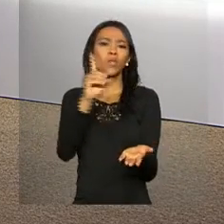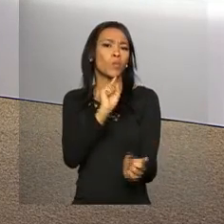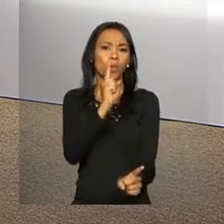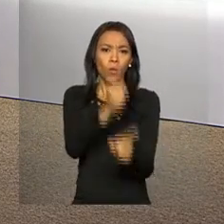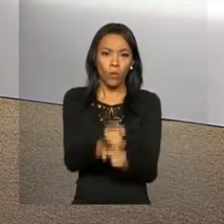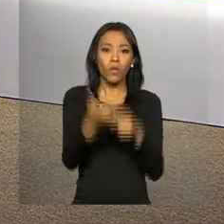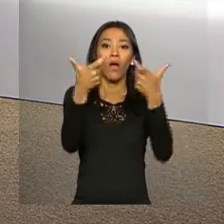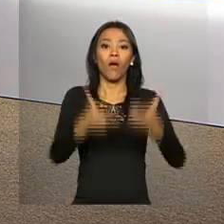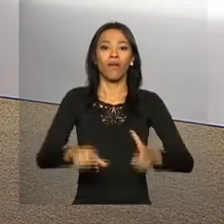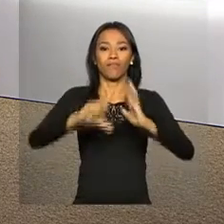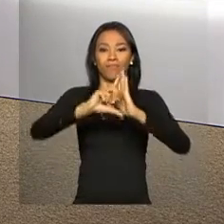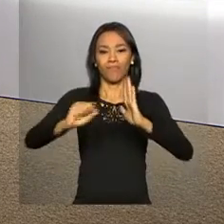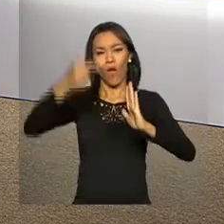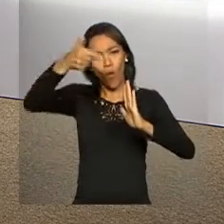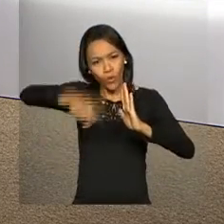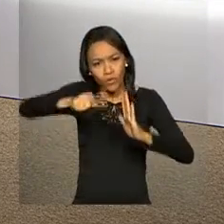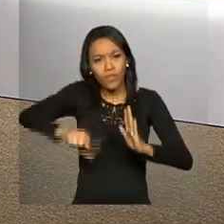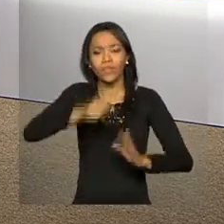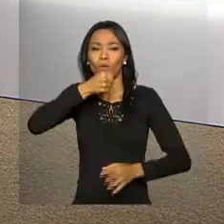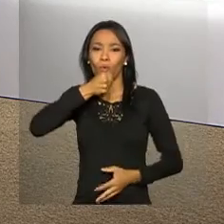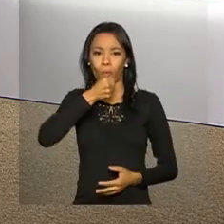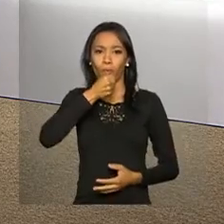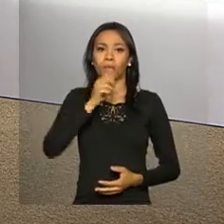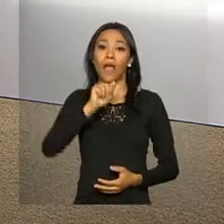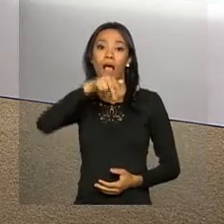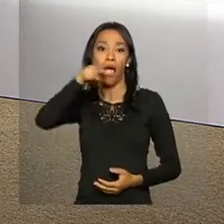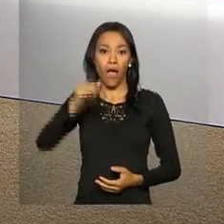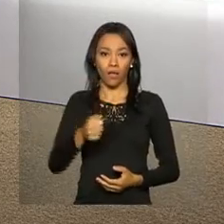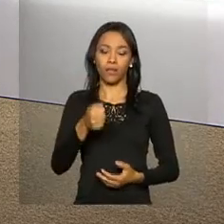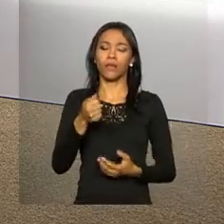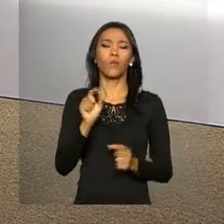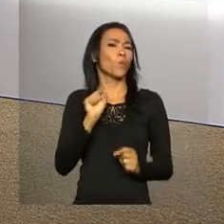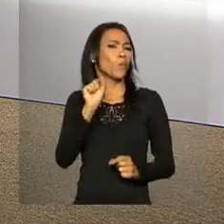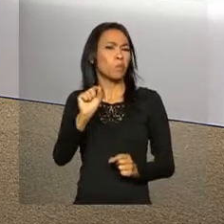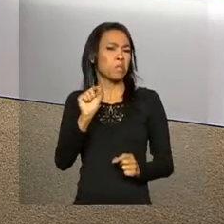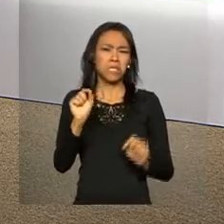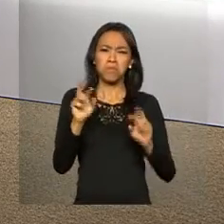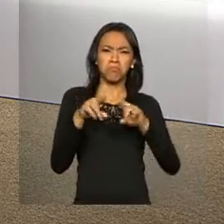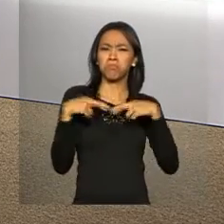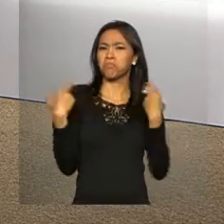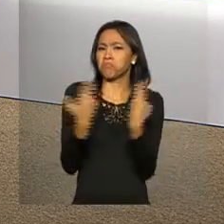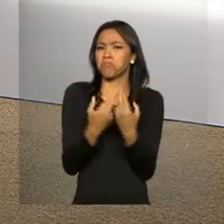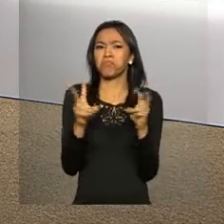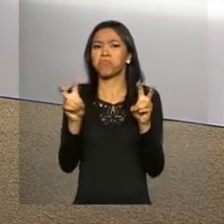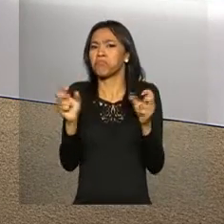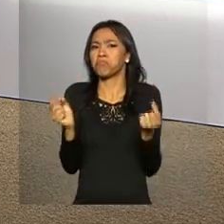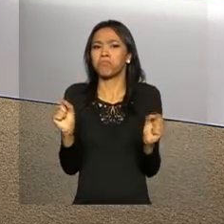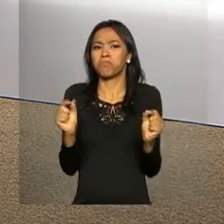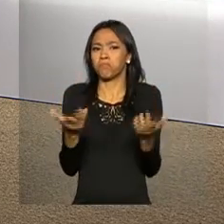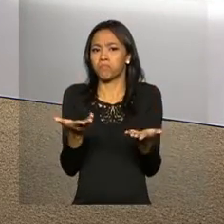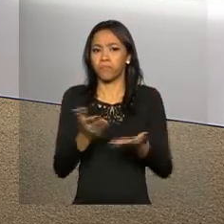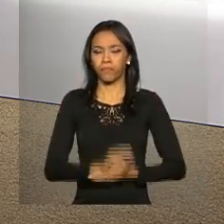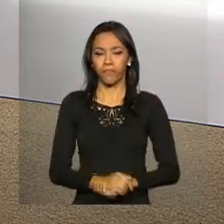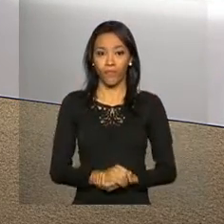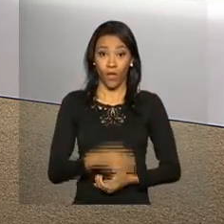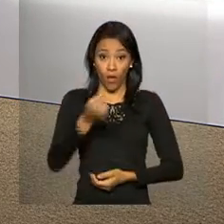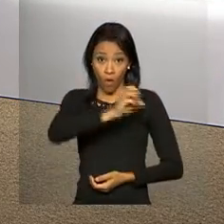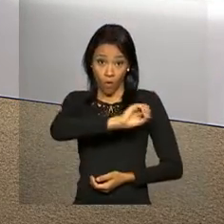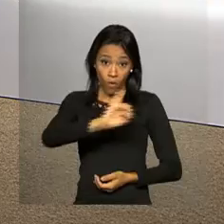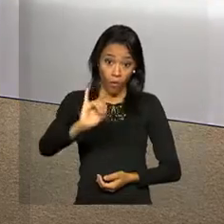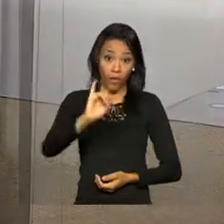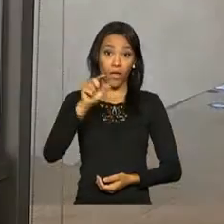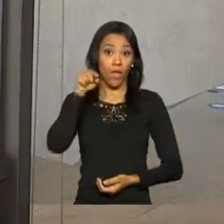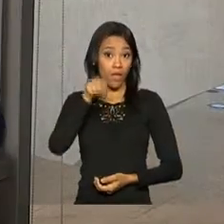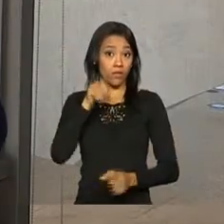Palácio do Planalto. Vamos conversar mais uma vez com a Ana Gabriela Salles para saber que encontro é este, Ana. Olá, Jaime. Esse